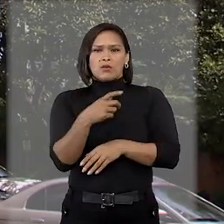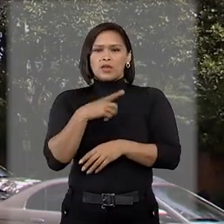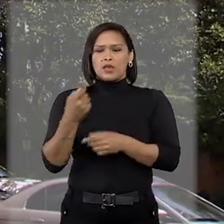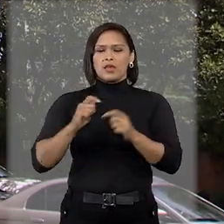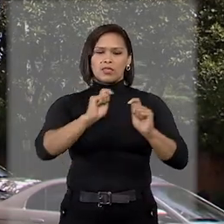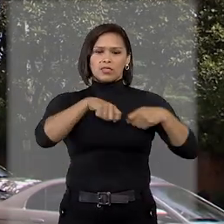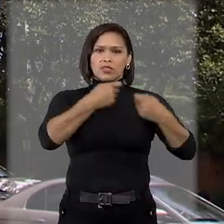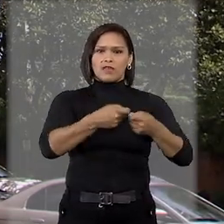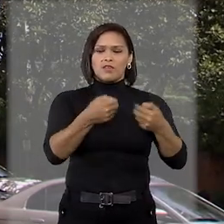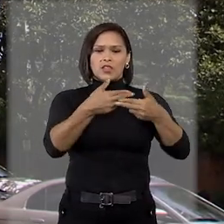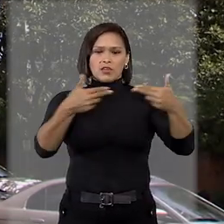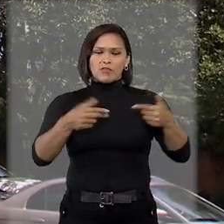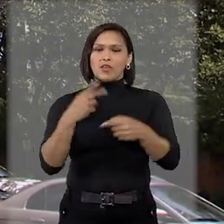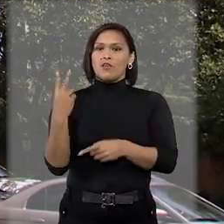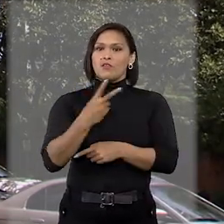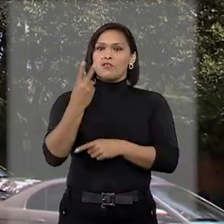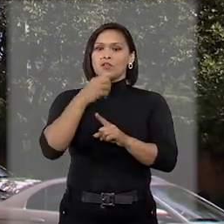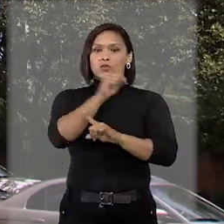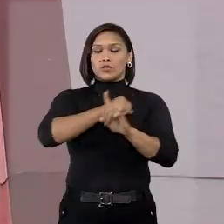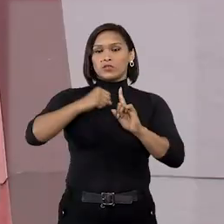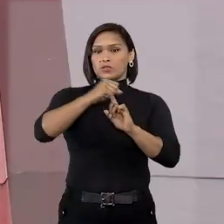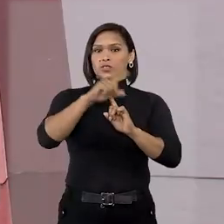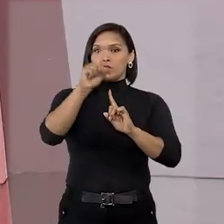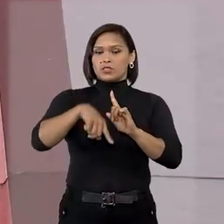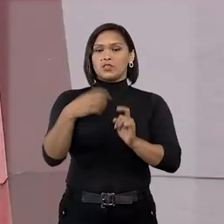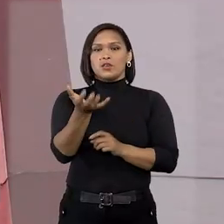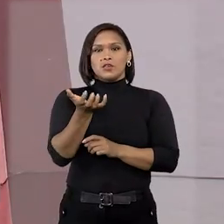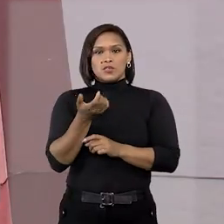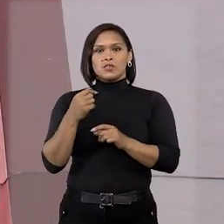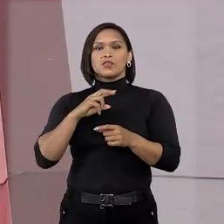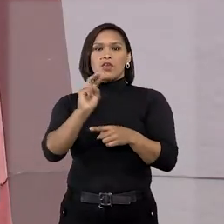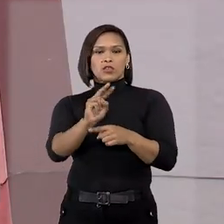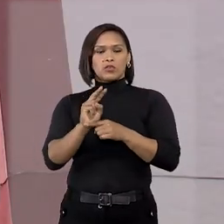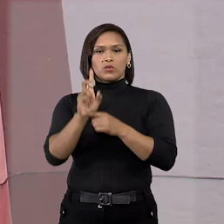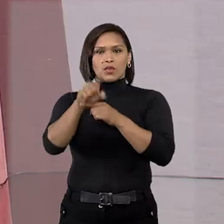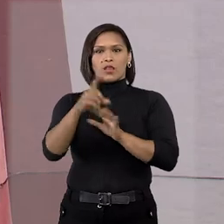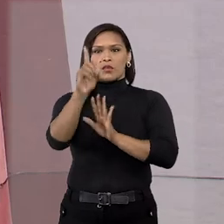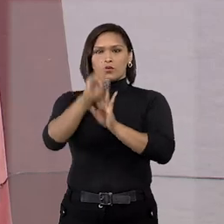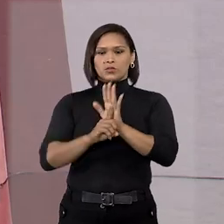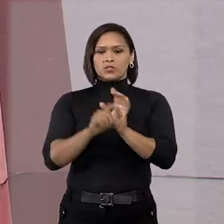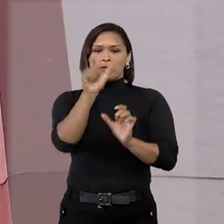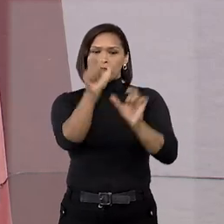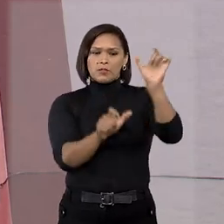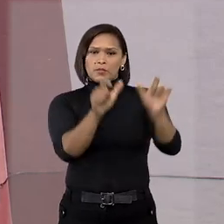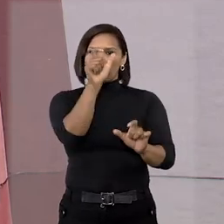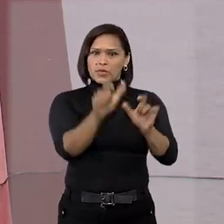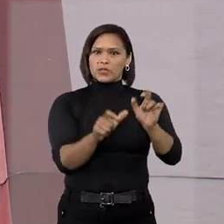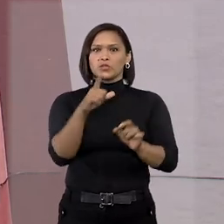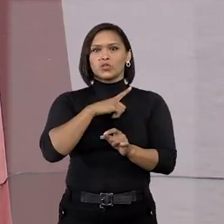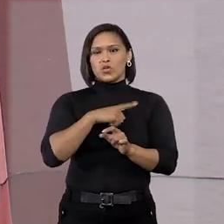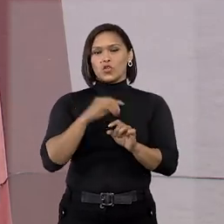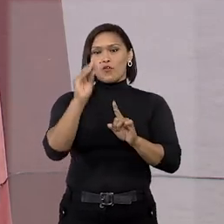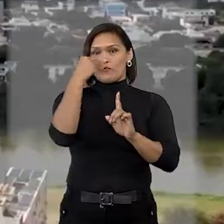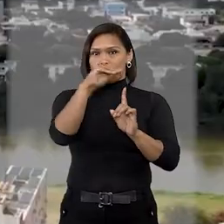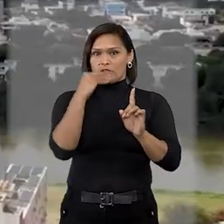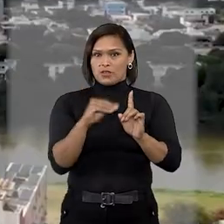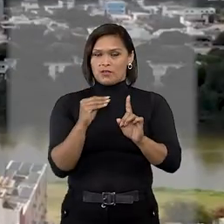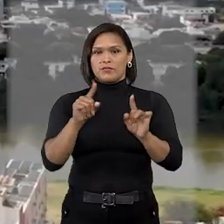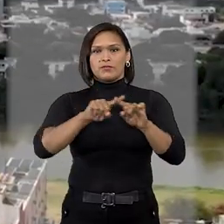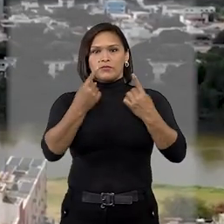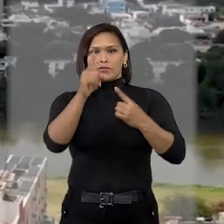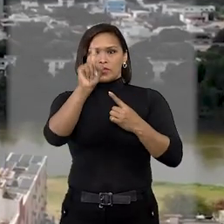bens ou valores essenciais à sociedade, nem se pretende tutelar o direito de indivíduos considerados vulneráveis.